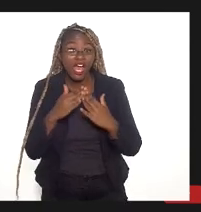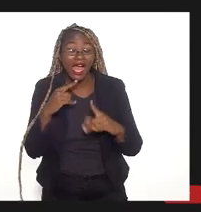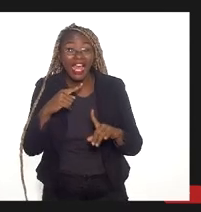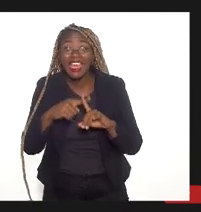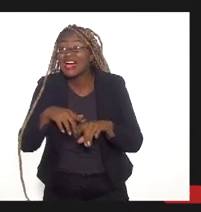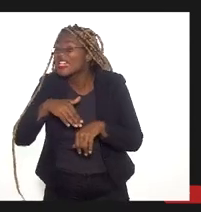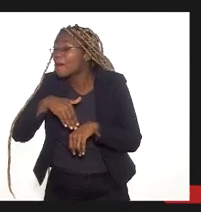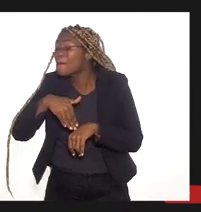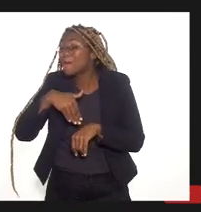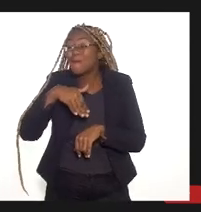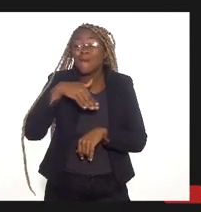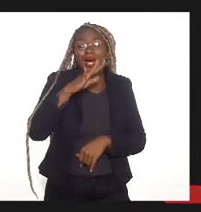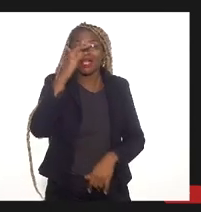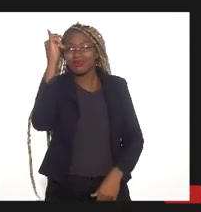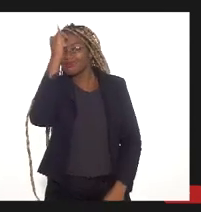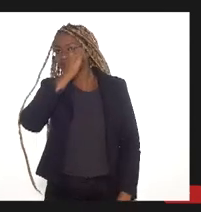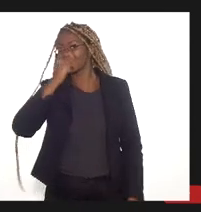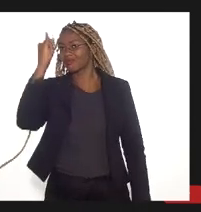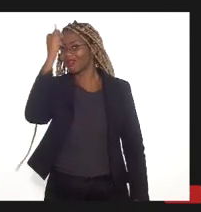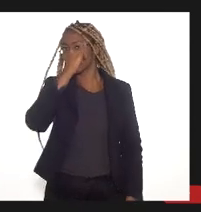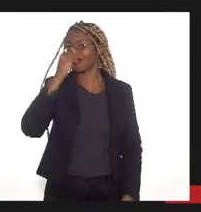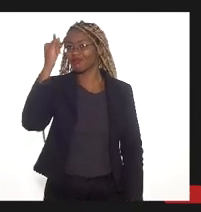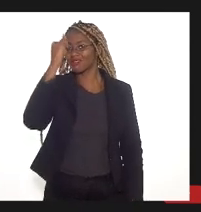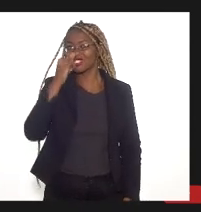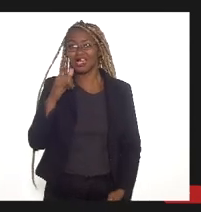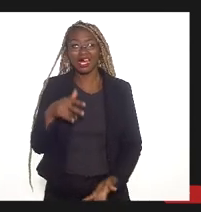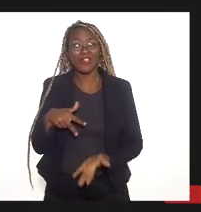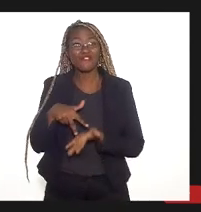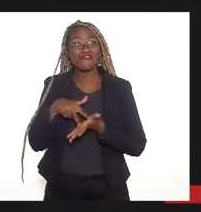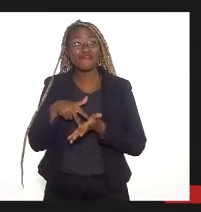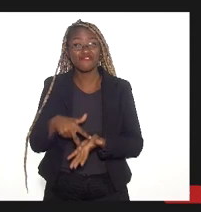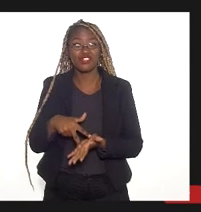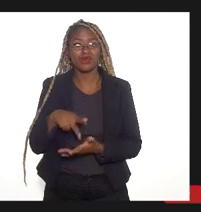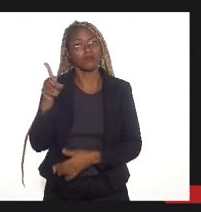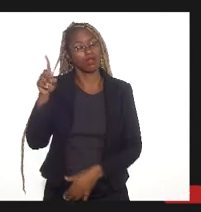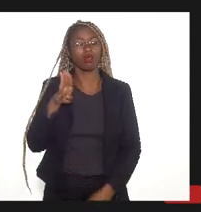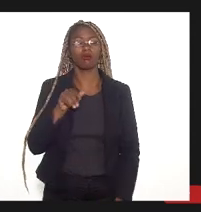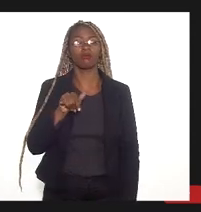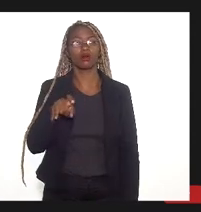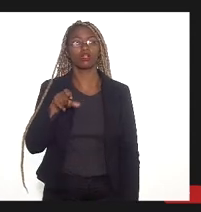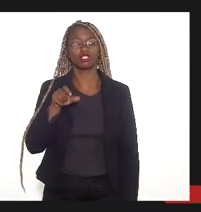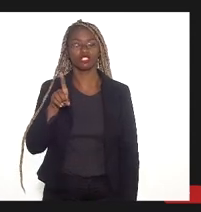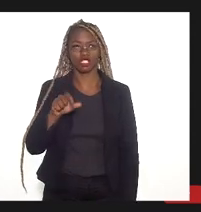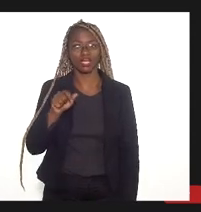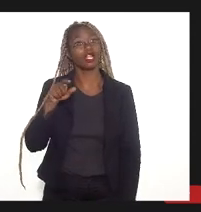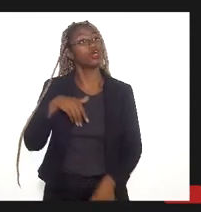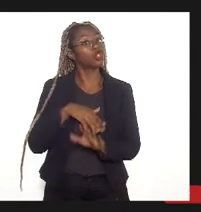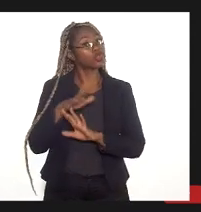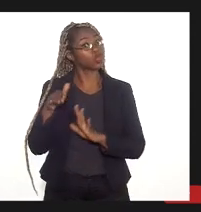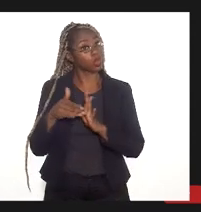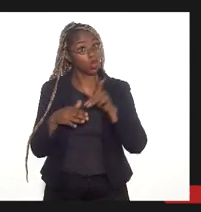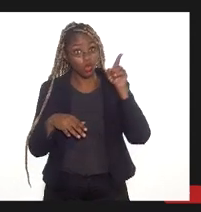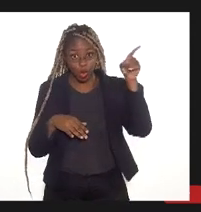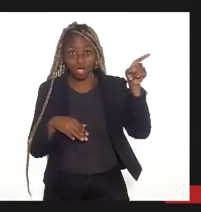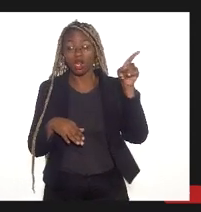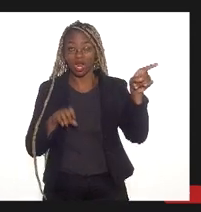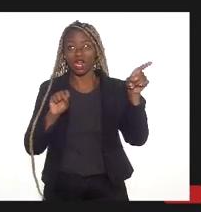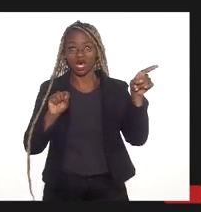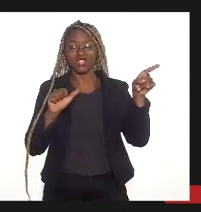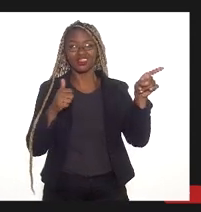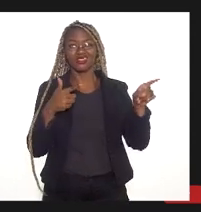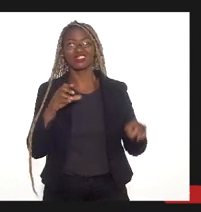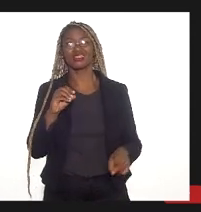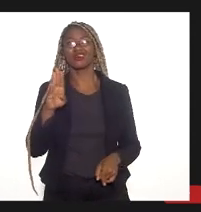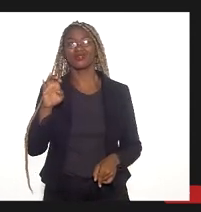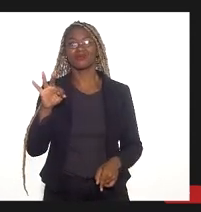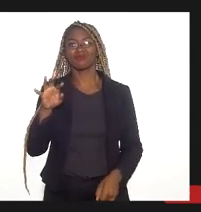mais antiga em pé da Baixada Fluminense, isso na APA do São Bento à leste. Agora